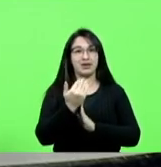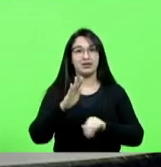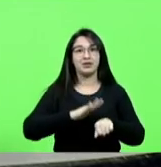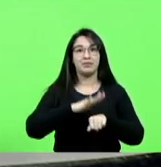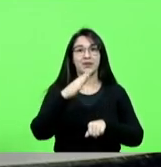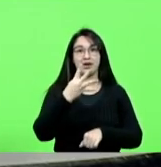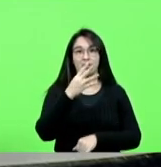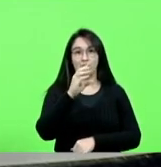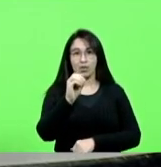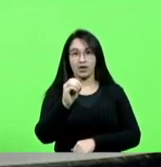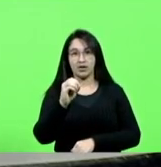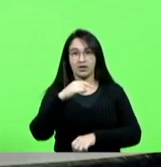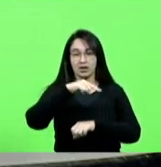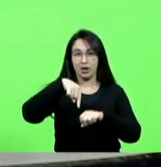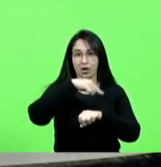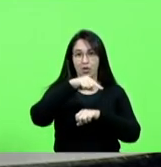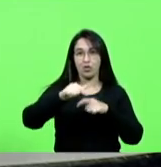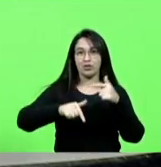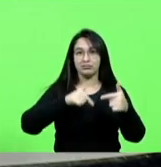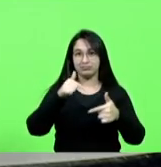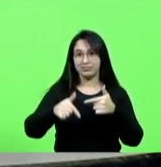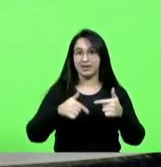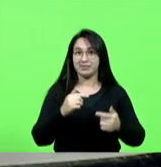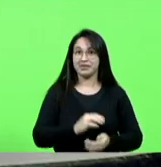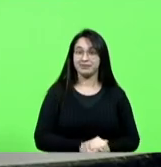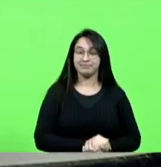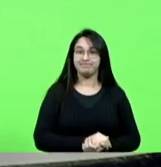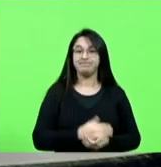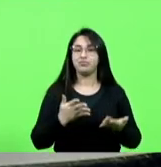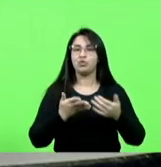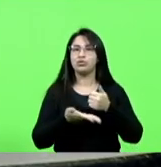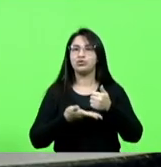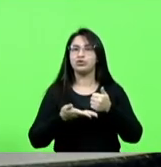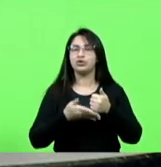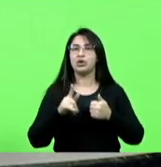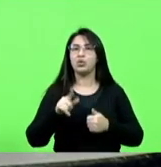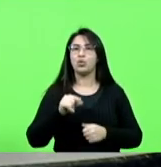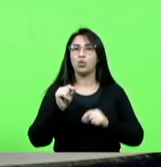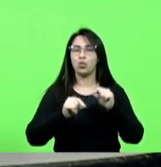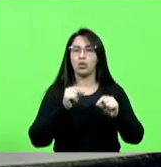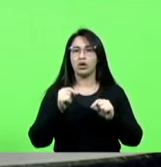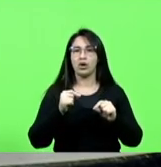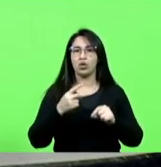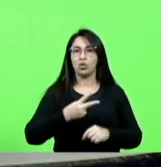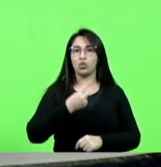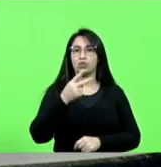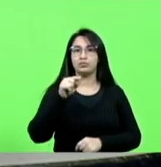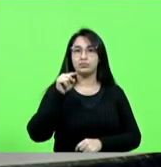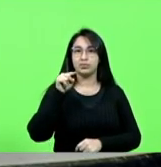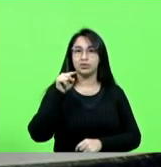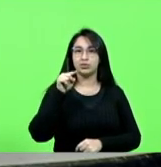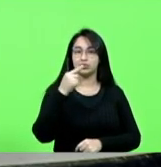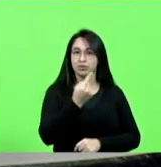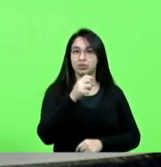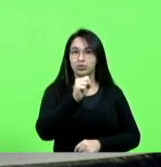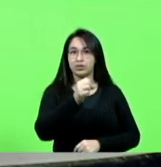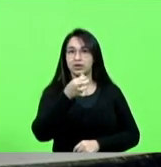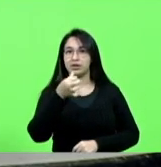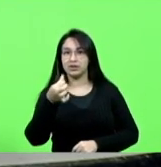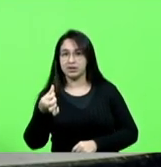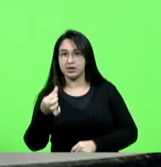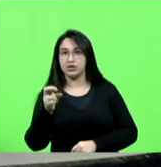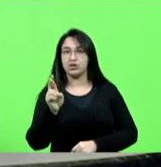Hoje, o piso básico é de 2.886 reais e 14 centavos.